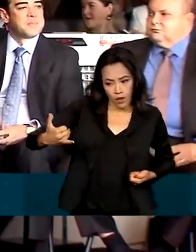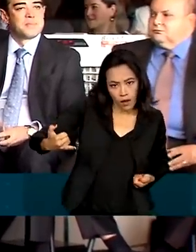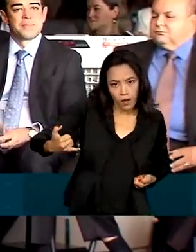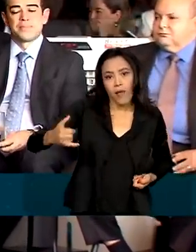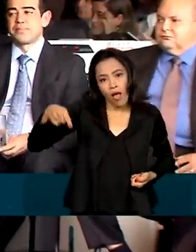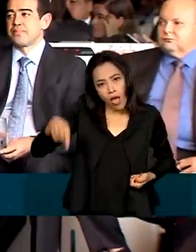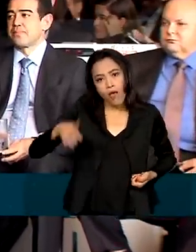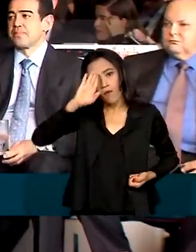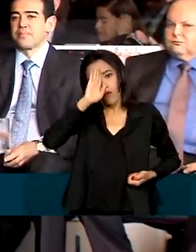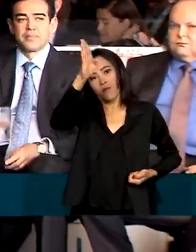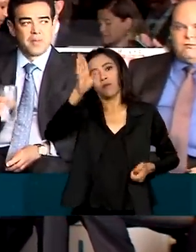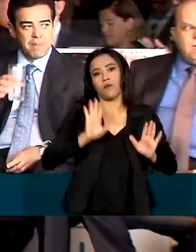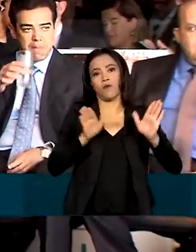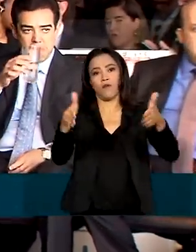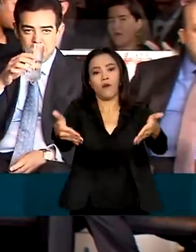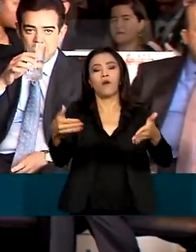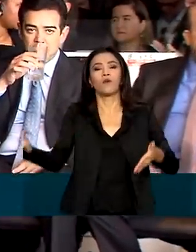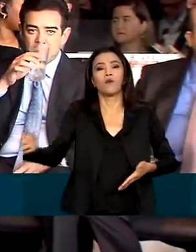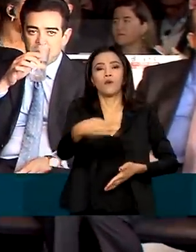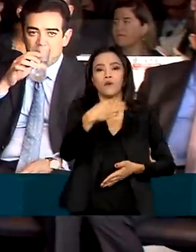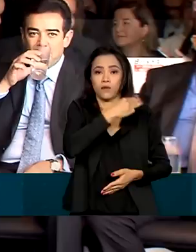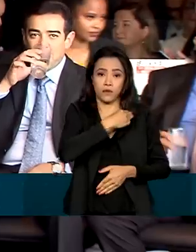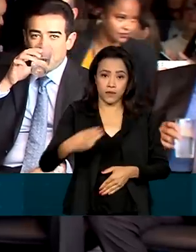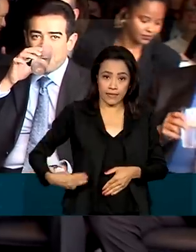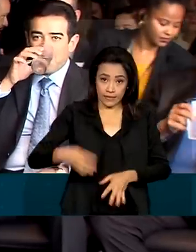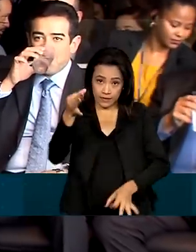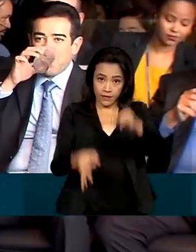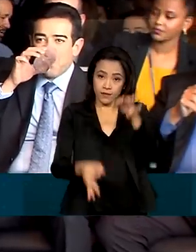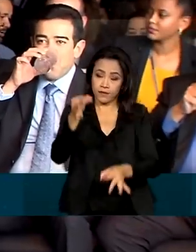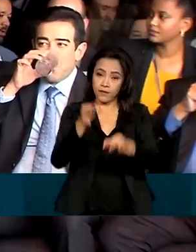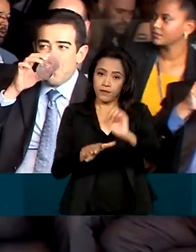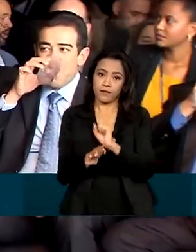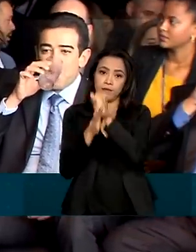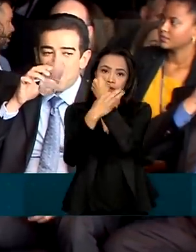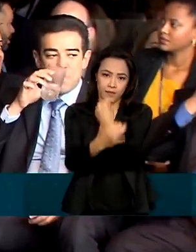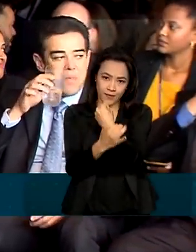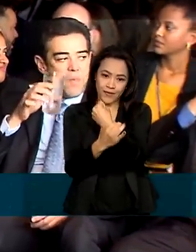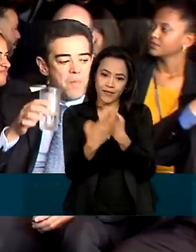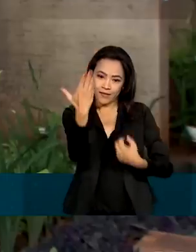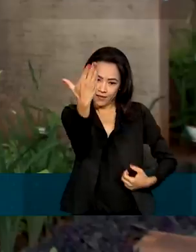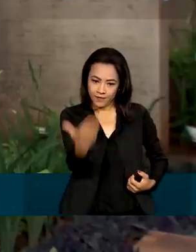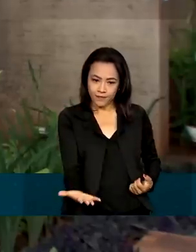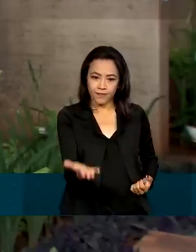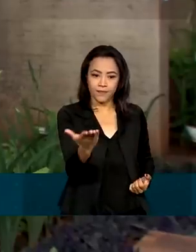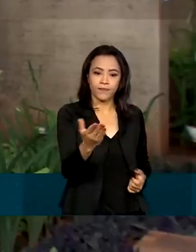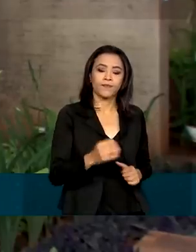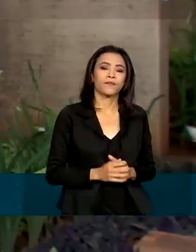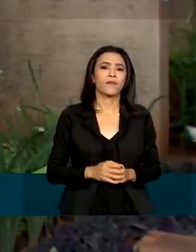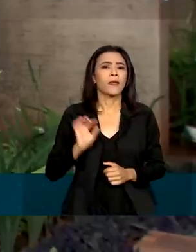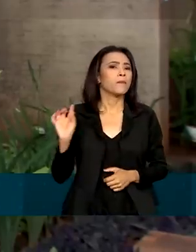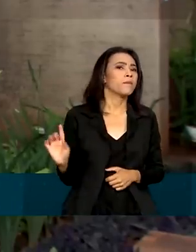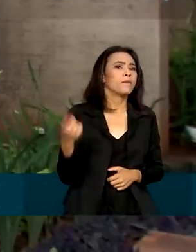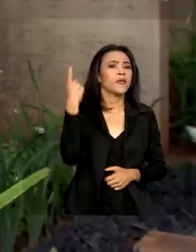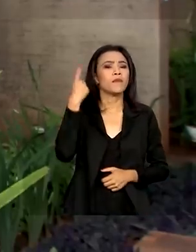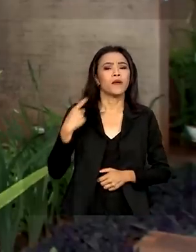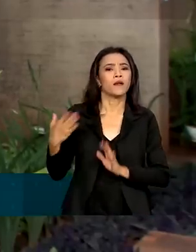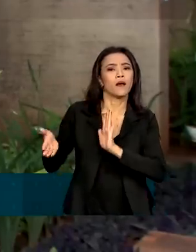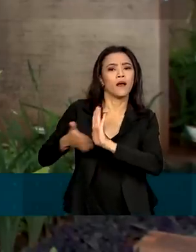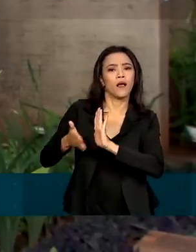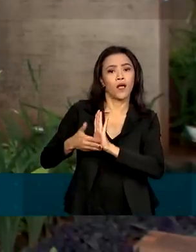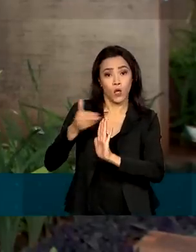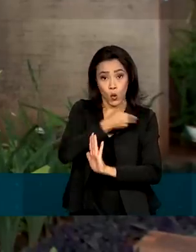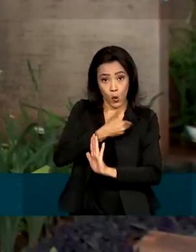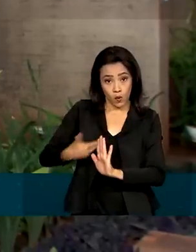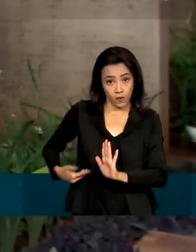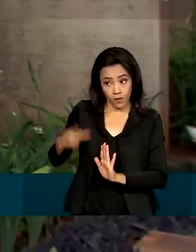prioridades listadas pelo novo ministro da Justiça e Segurança Pública, Flávio Dino. Uma das primeiras medidas do novo governo